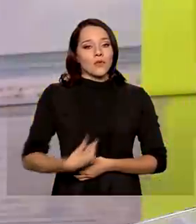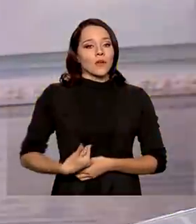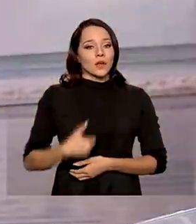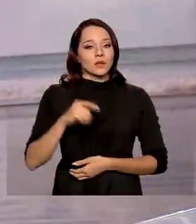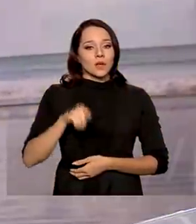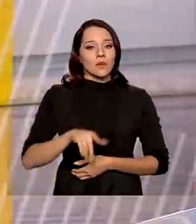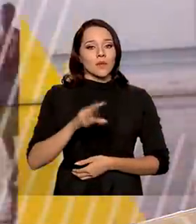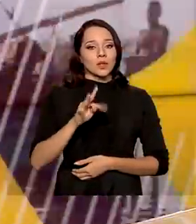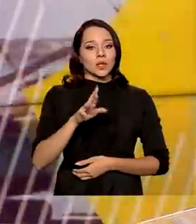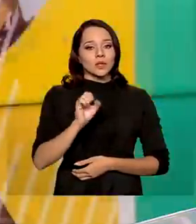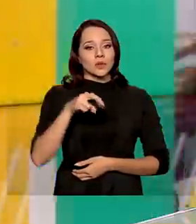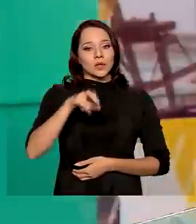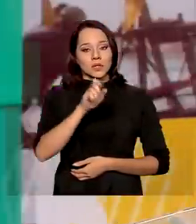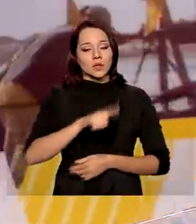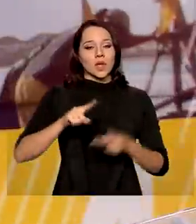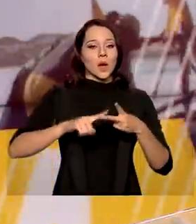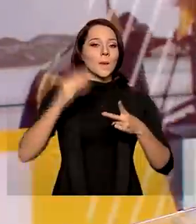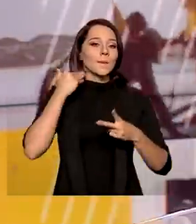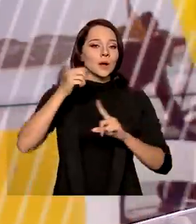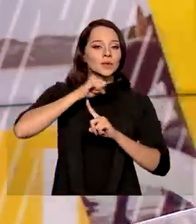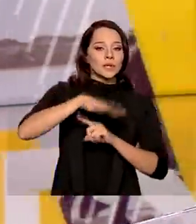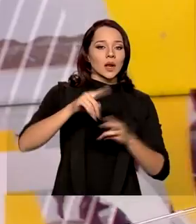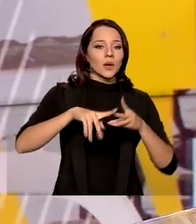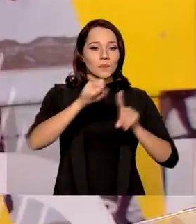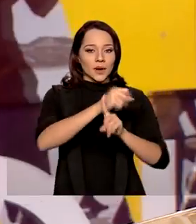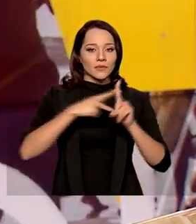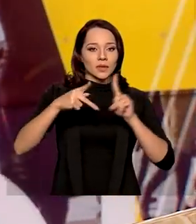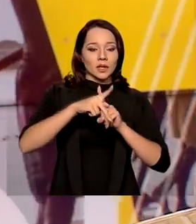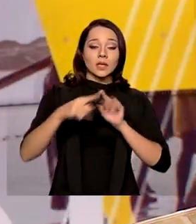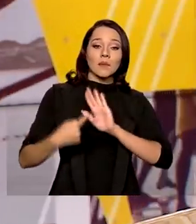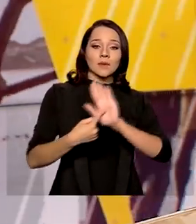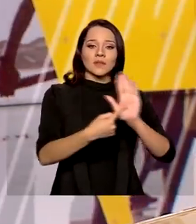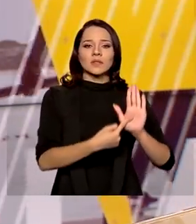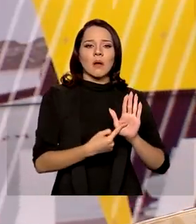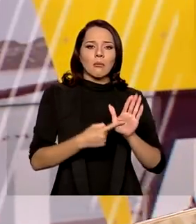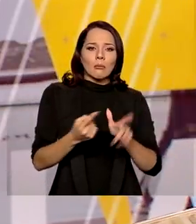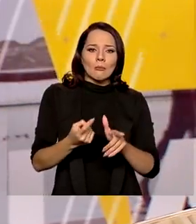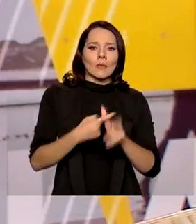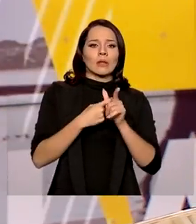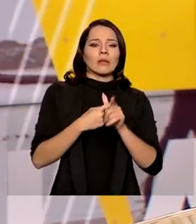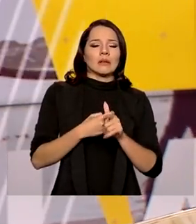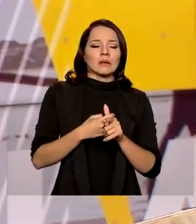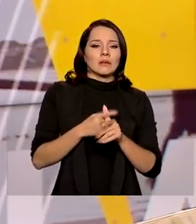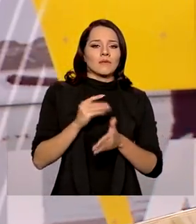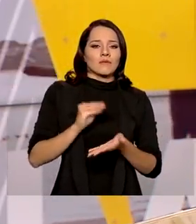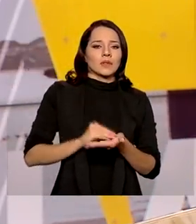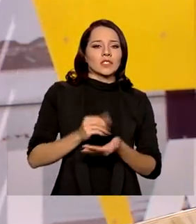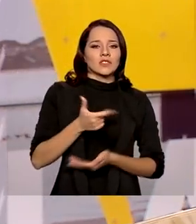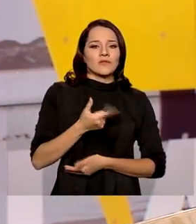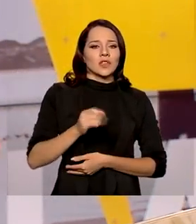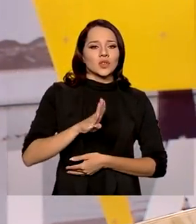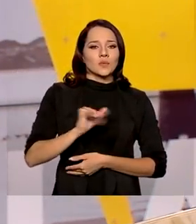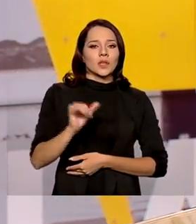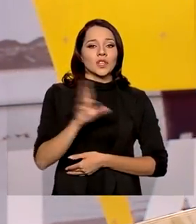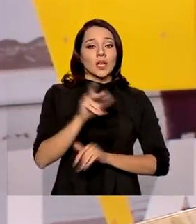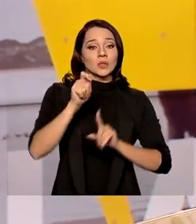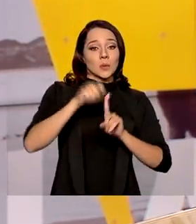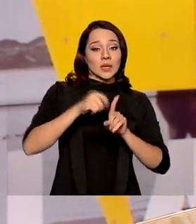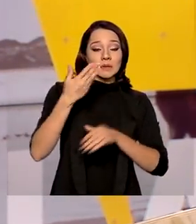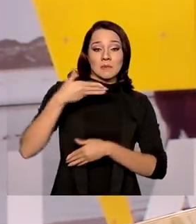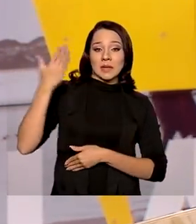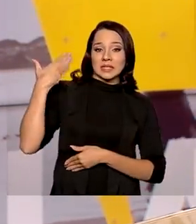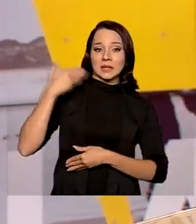Tesouro Nacional, Banco Central e Previdência Social, apresentou um déficit de quase 20 bilhões de reais no mês